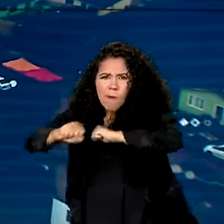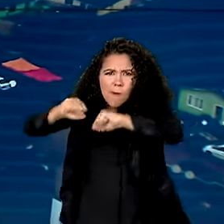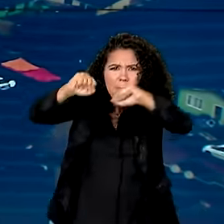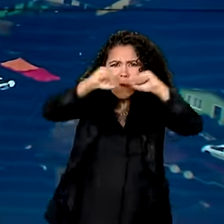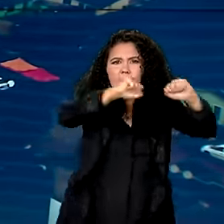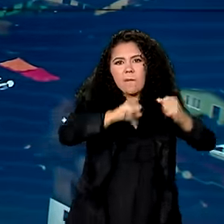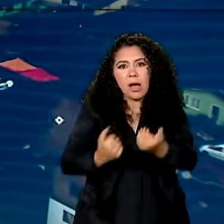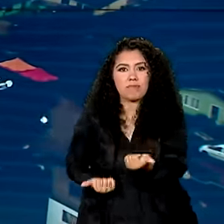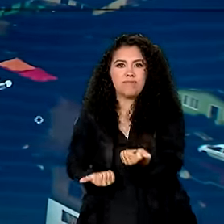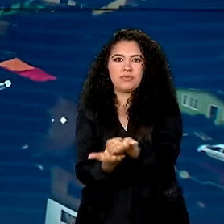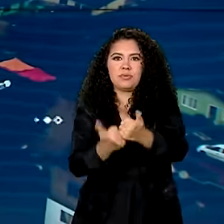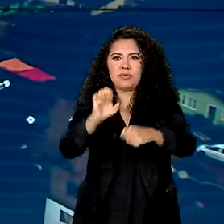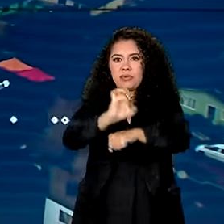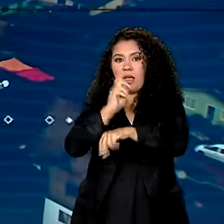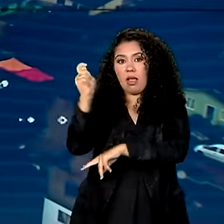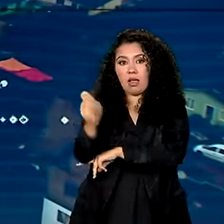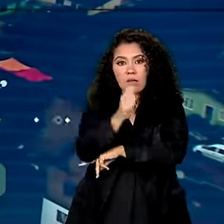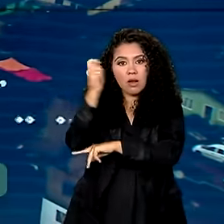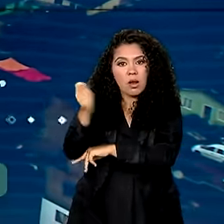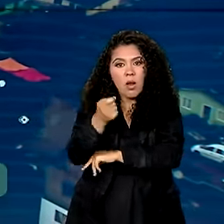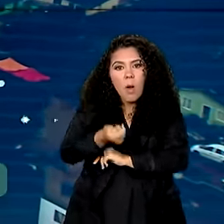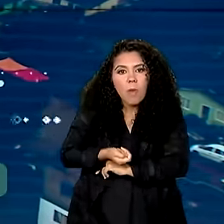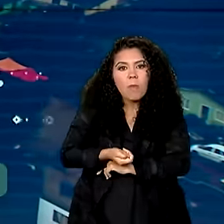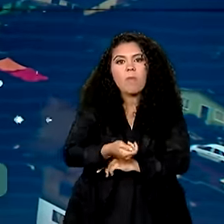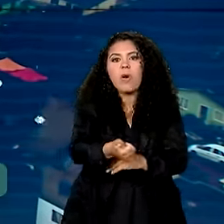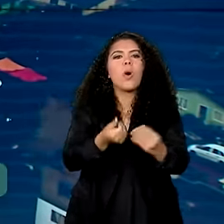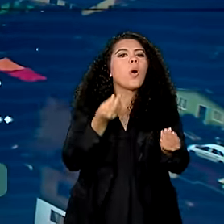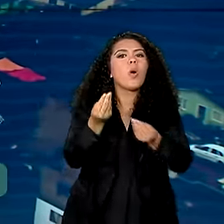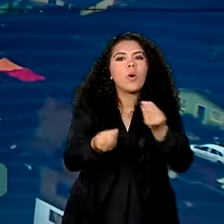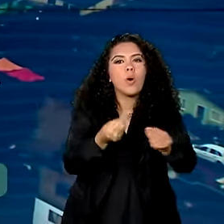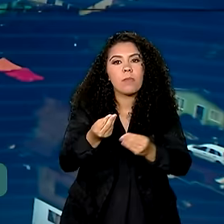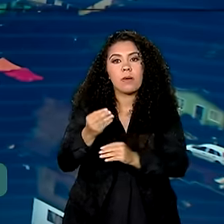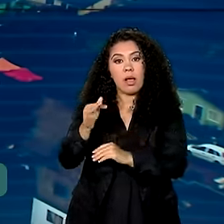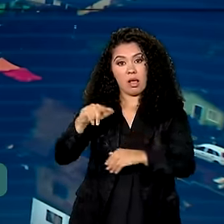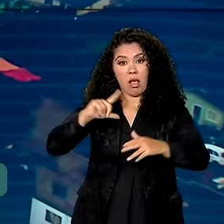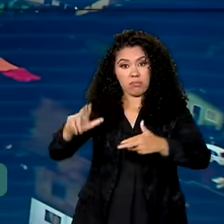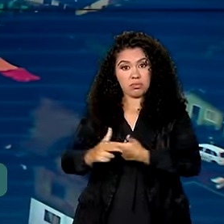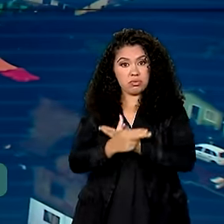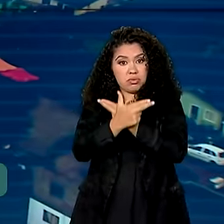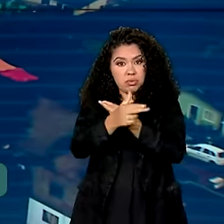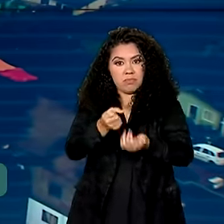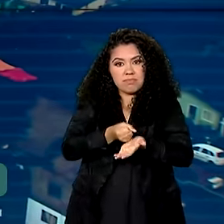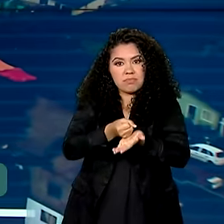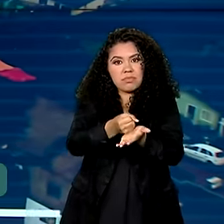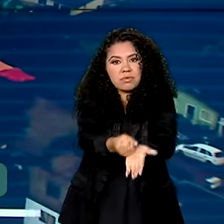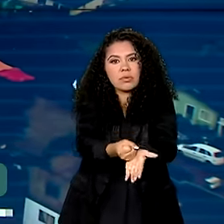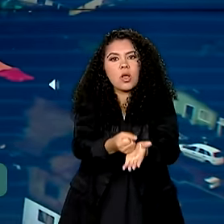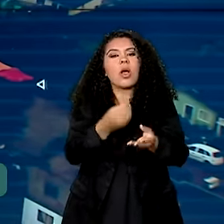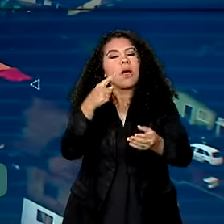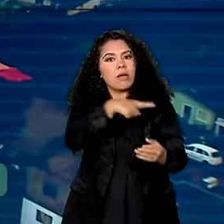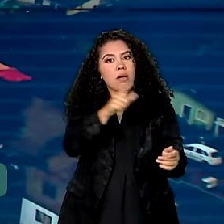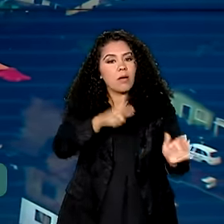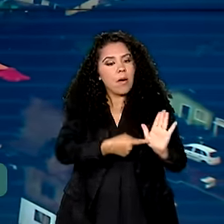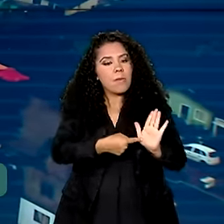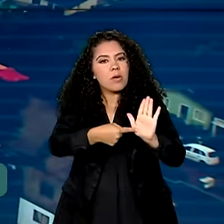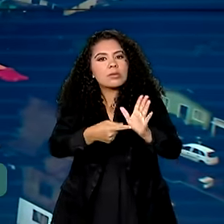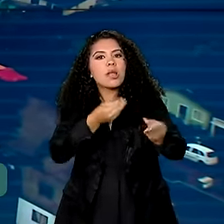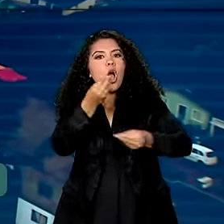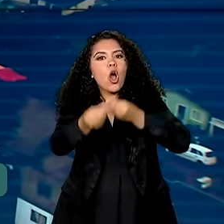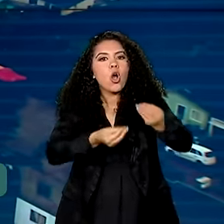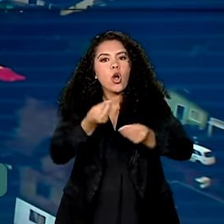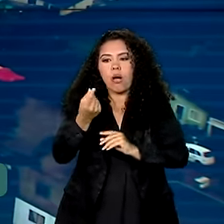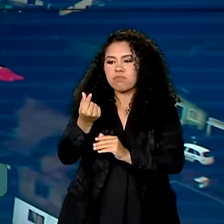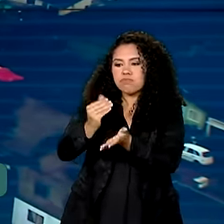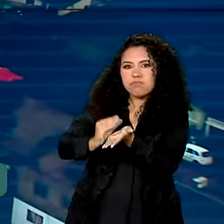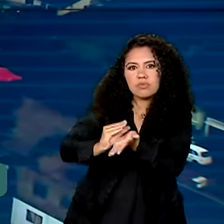Grande do Sul. As doações chegam com o apoio da Força Aérea. A nossa reportagem acompanhou o trajeto desses donativos da base